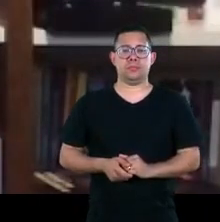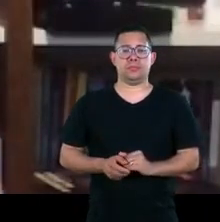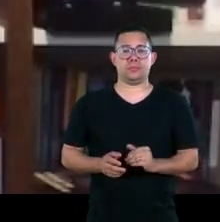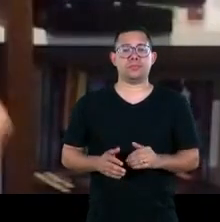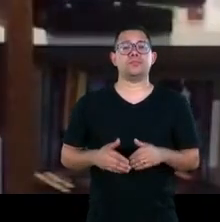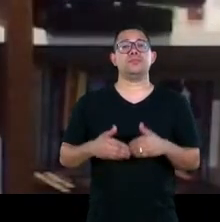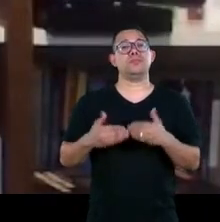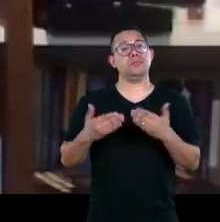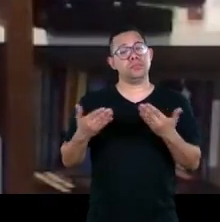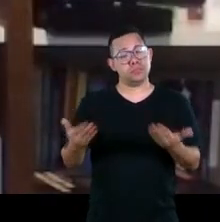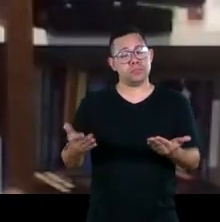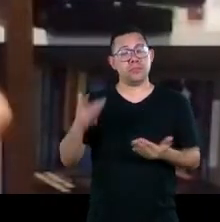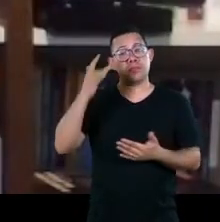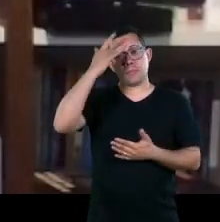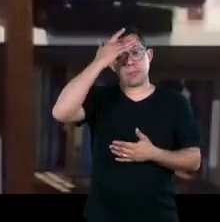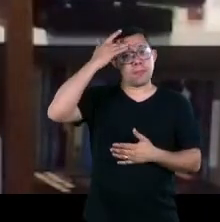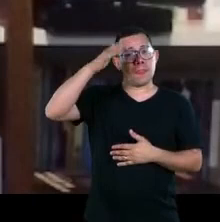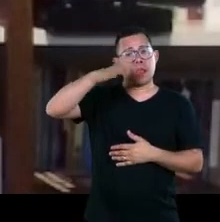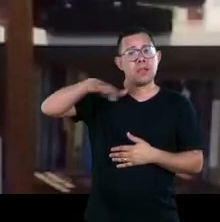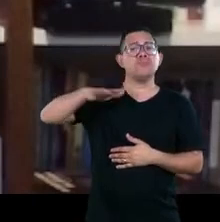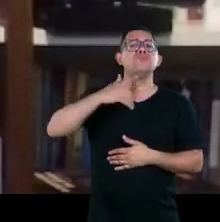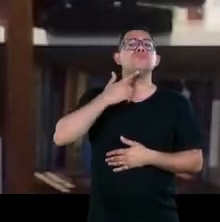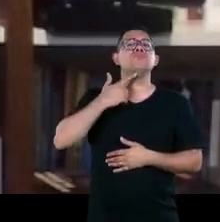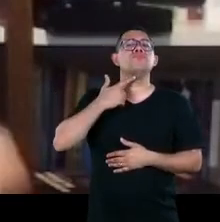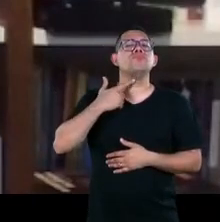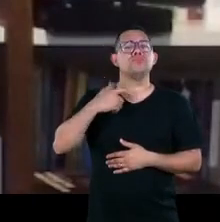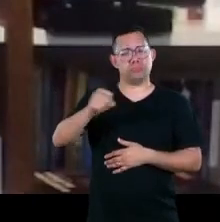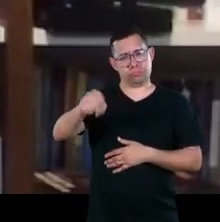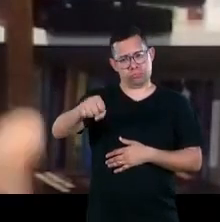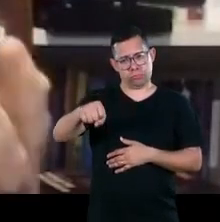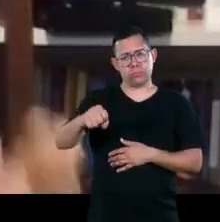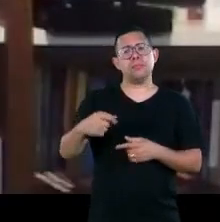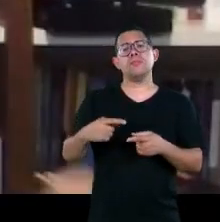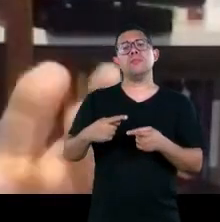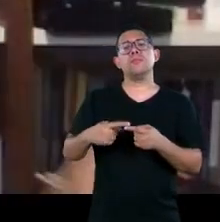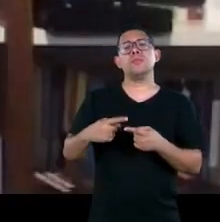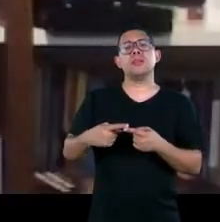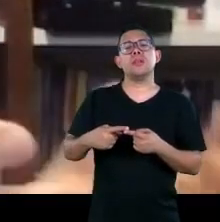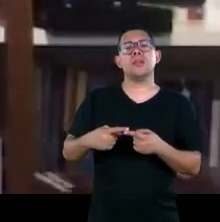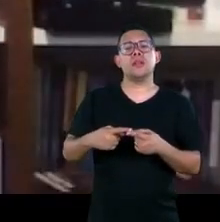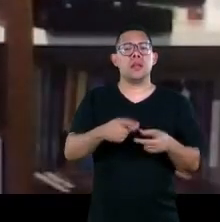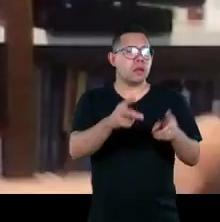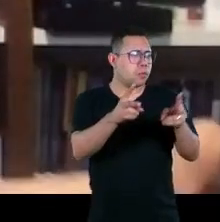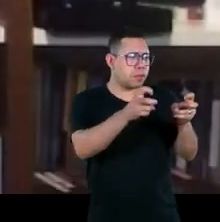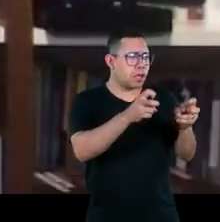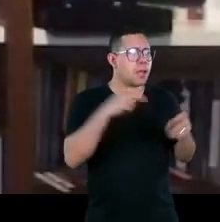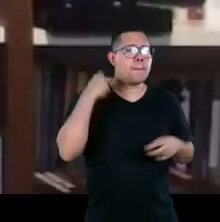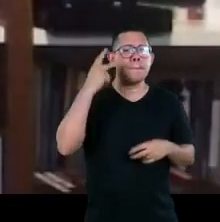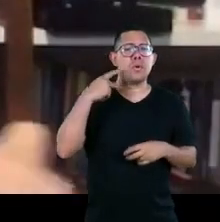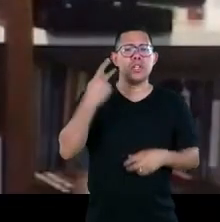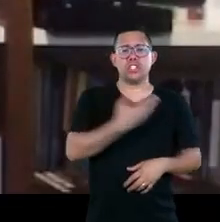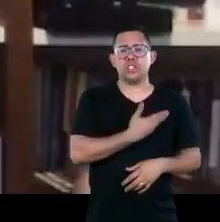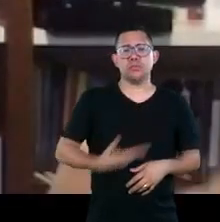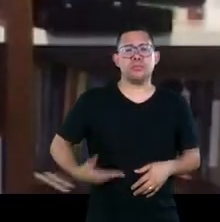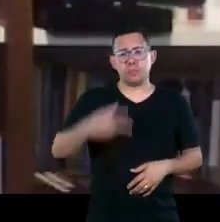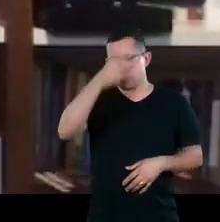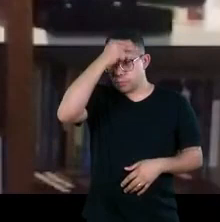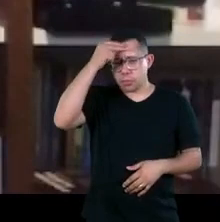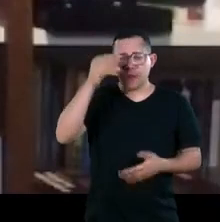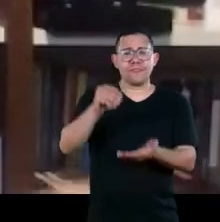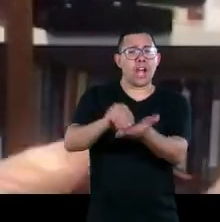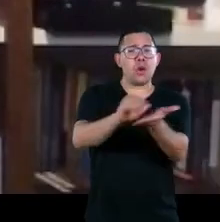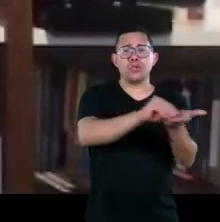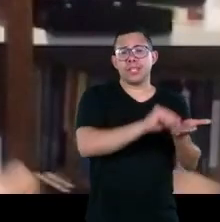desejo de mudança sim e o desejo de mudança é motivado por quê? pela falta de políticas públicas também para tudo